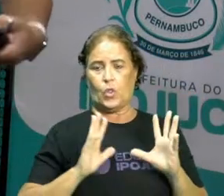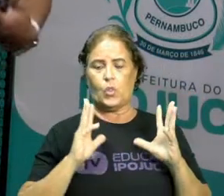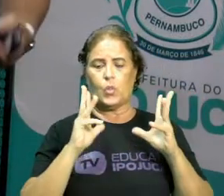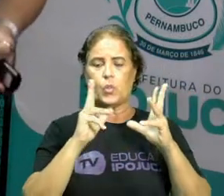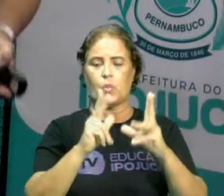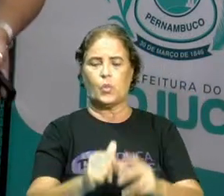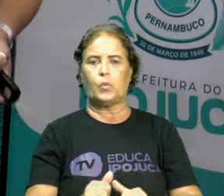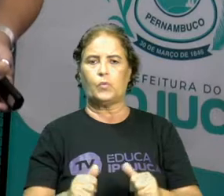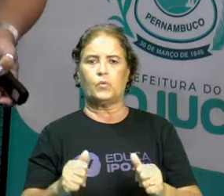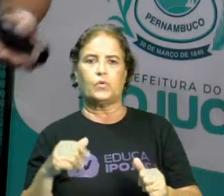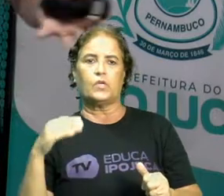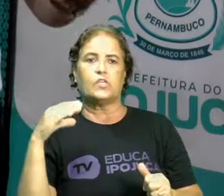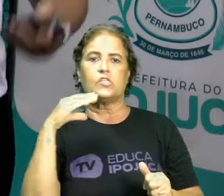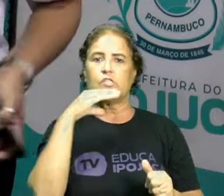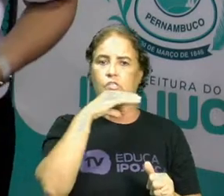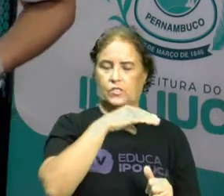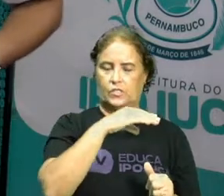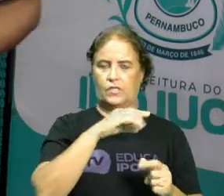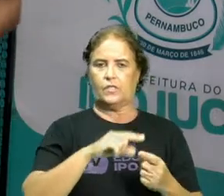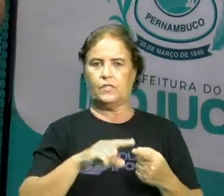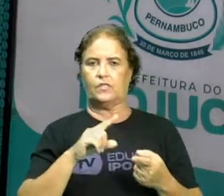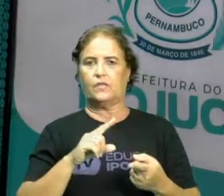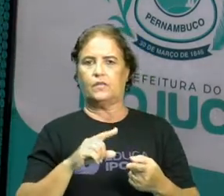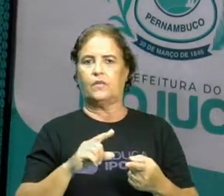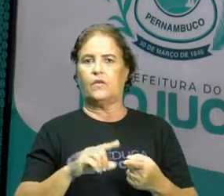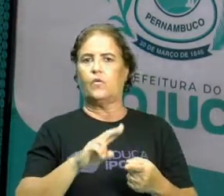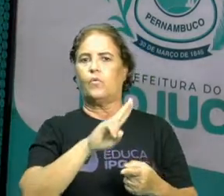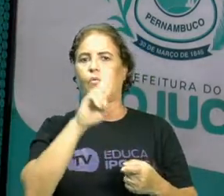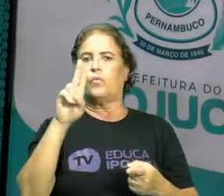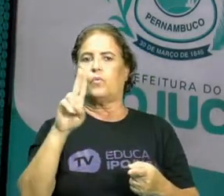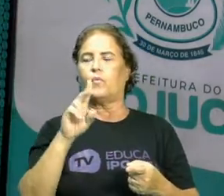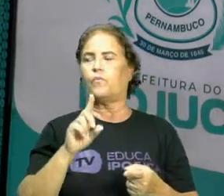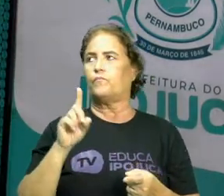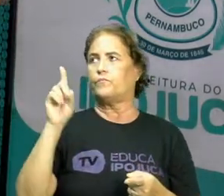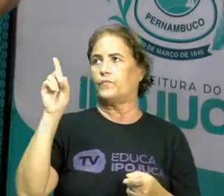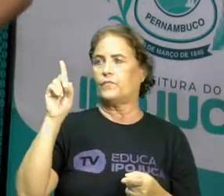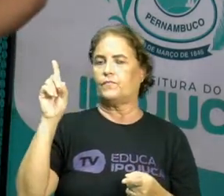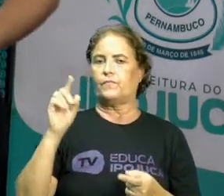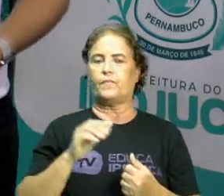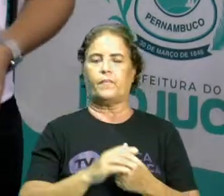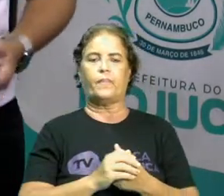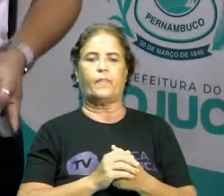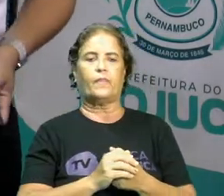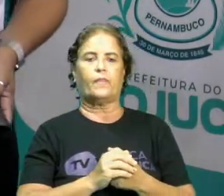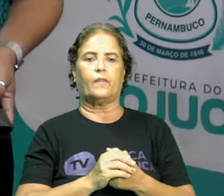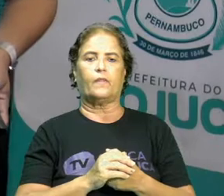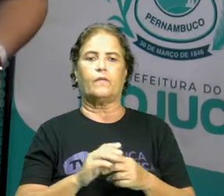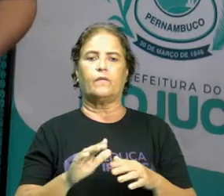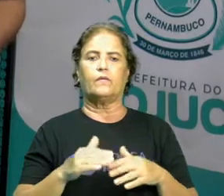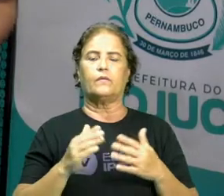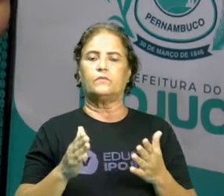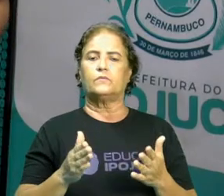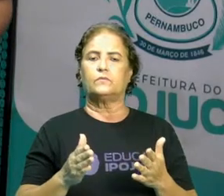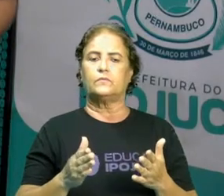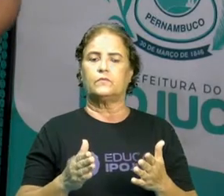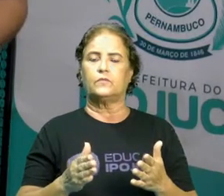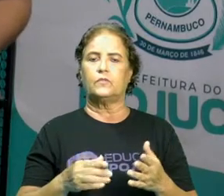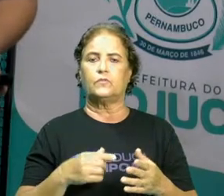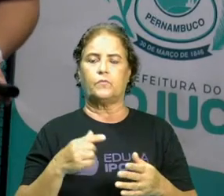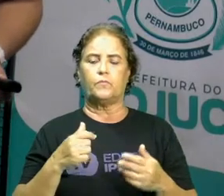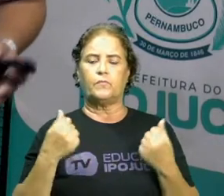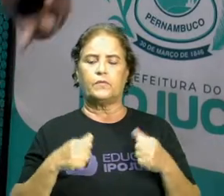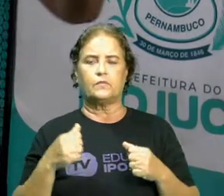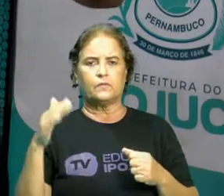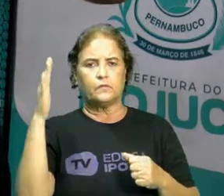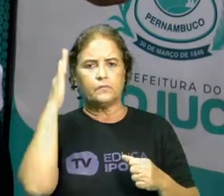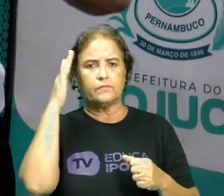aquece, tudo aquilo que gera calor, eu chamo de aparelhos resistivos. E com isso a gente tem que entender